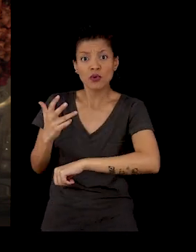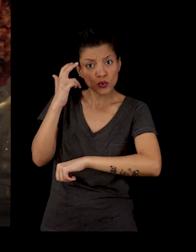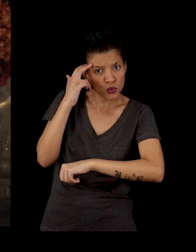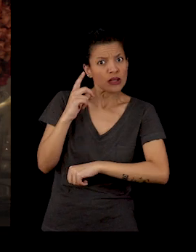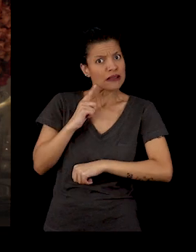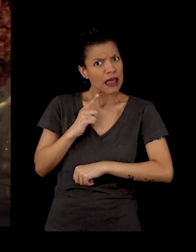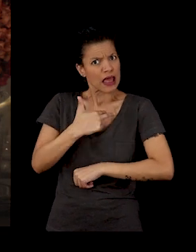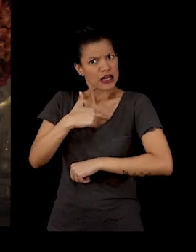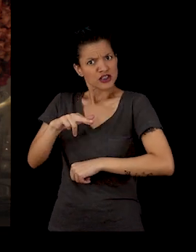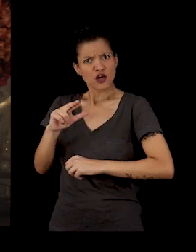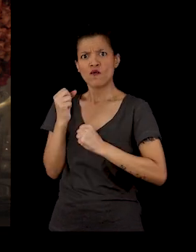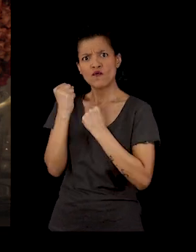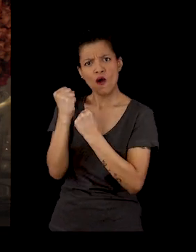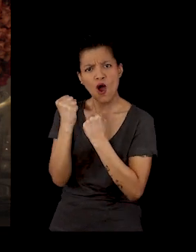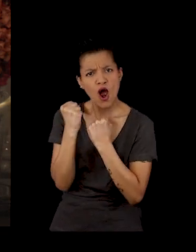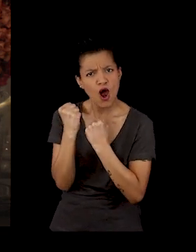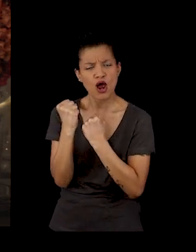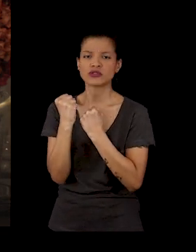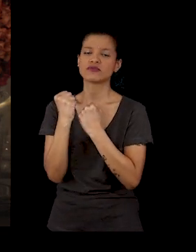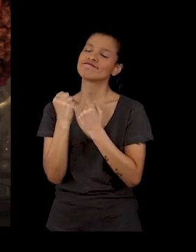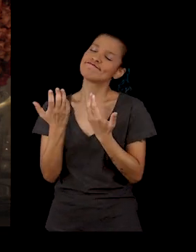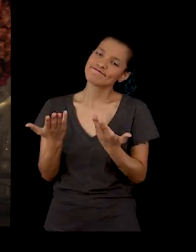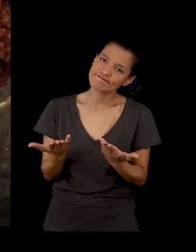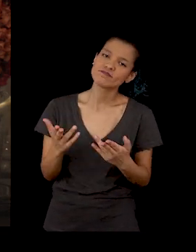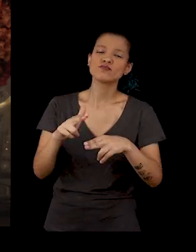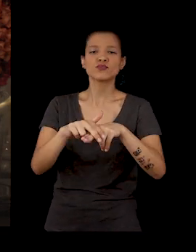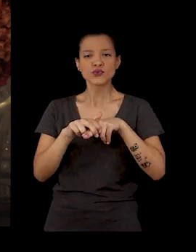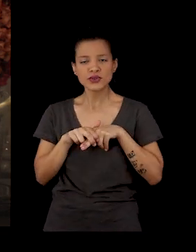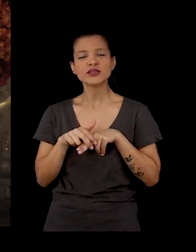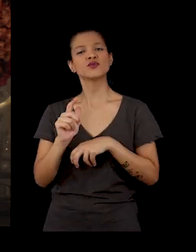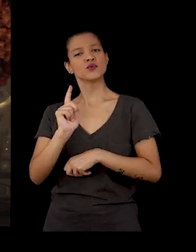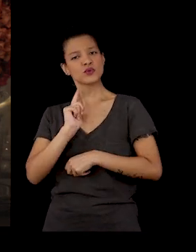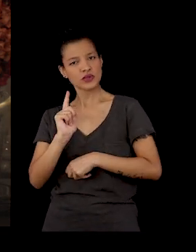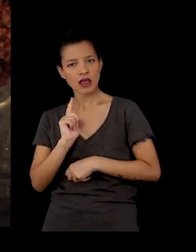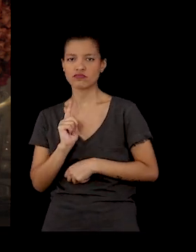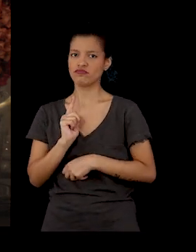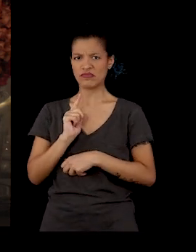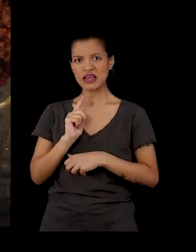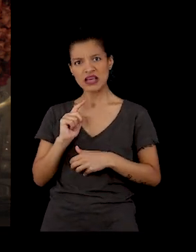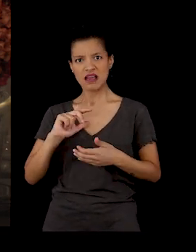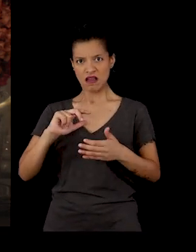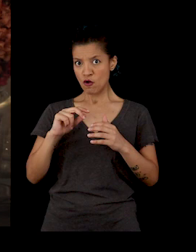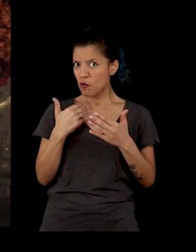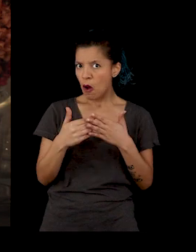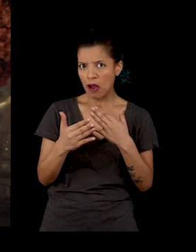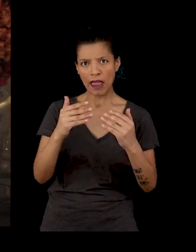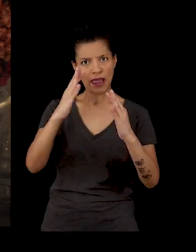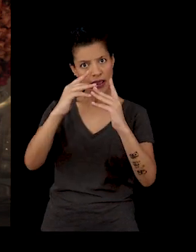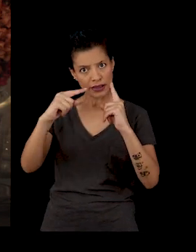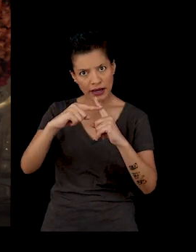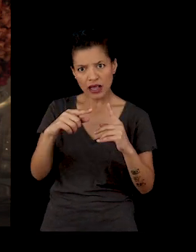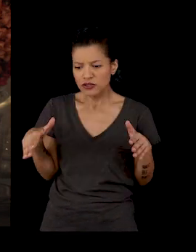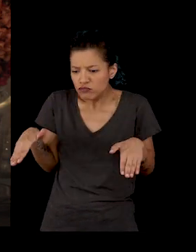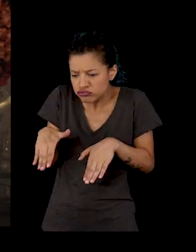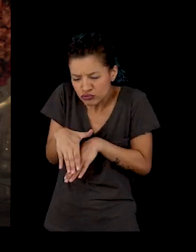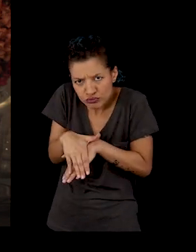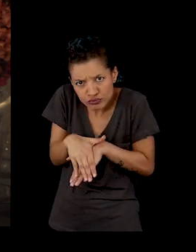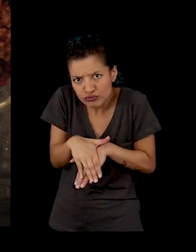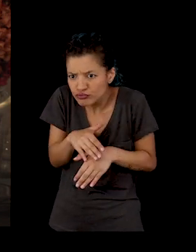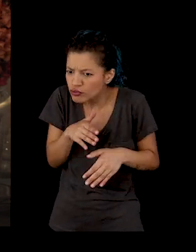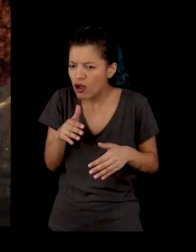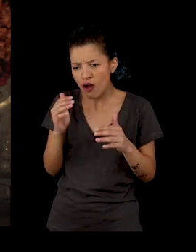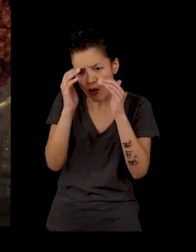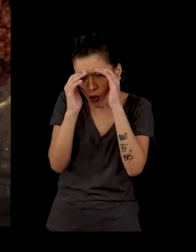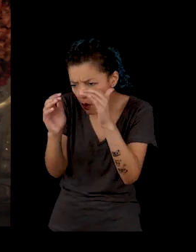E com isso não quer dizer que esteja sujeito a igrejas, ao que